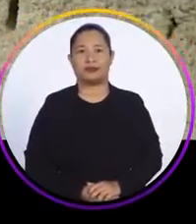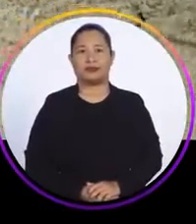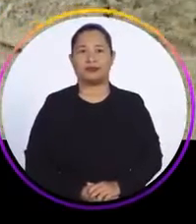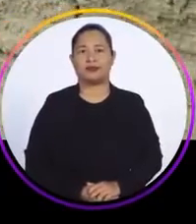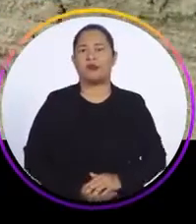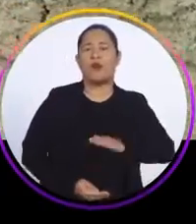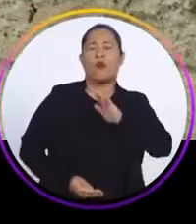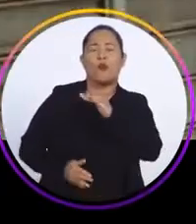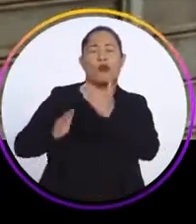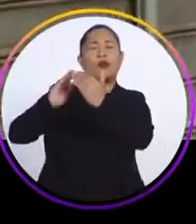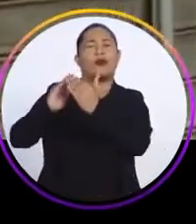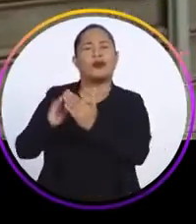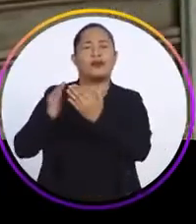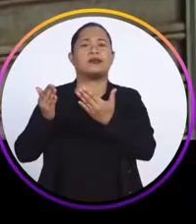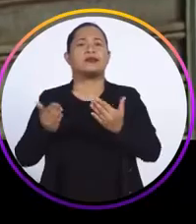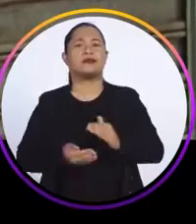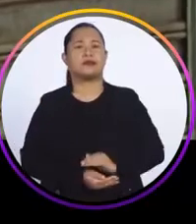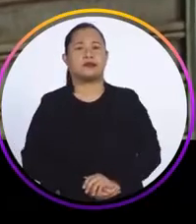Oi, de casa.